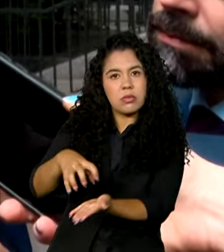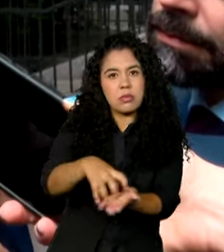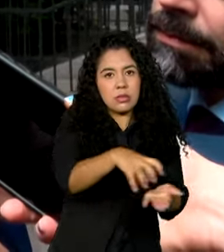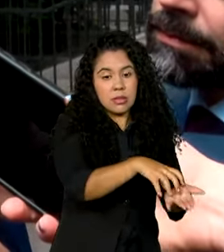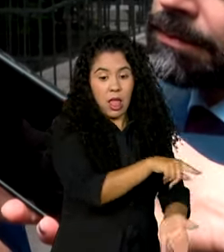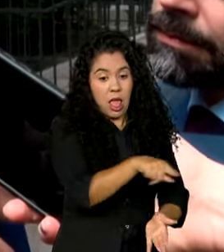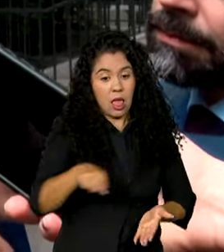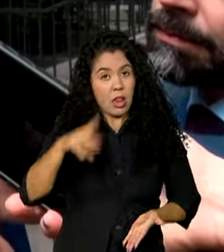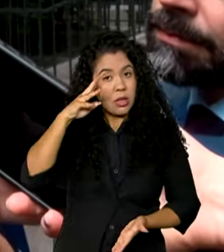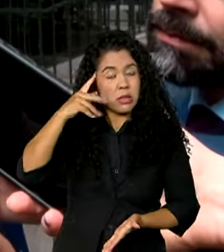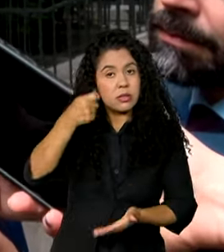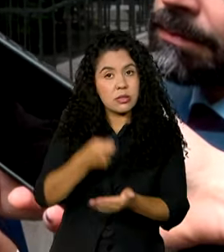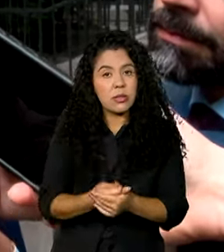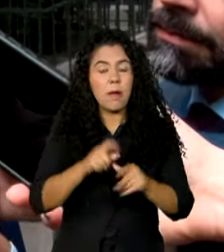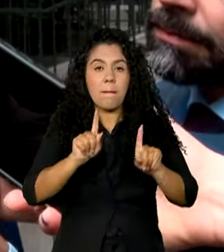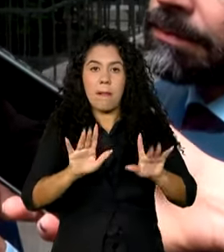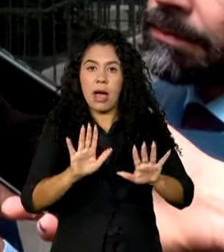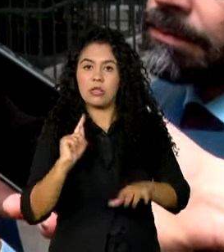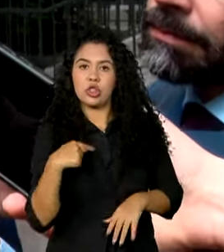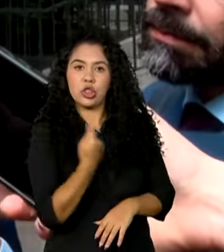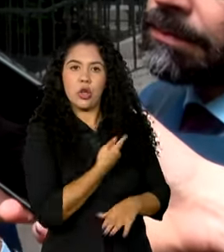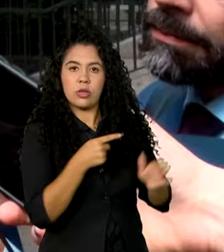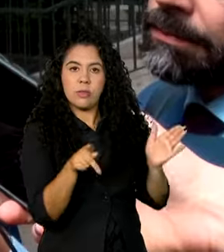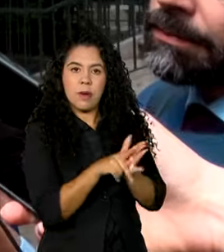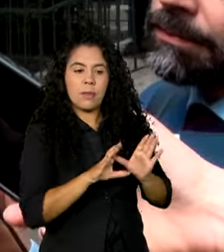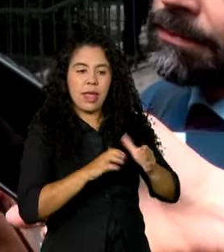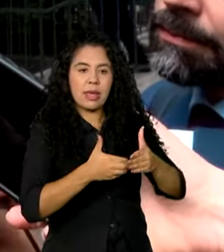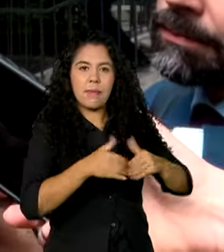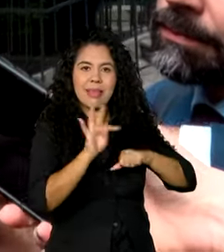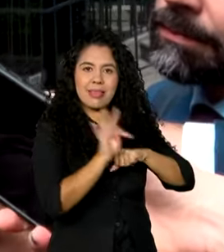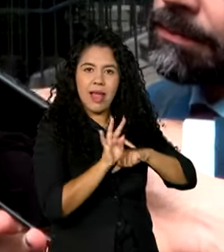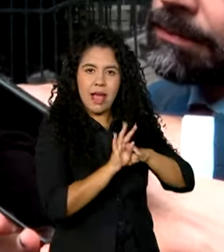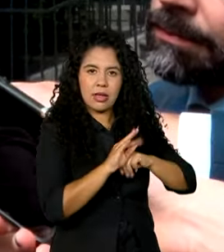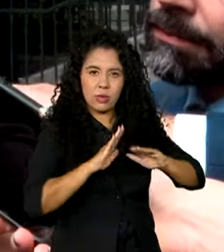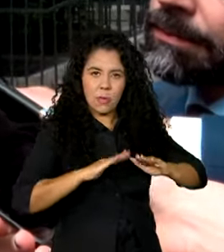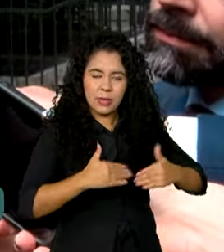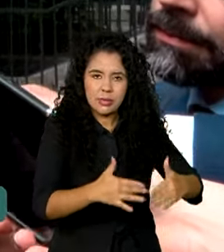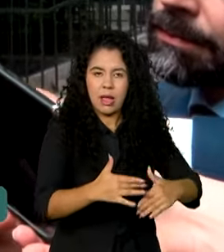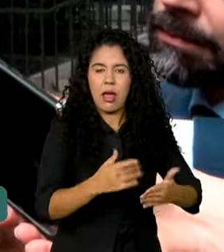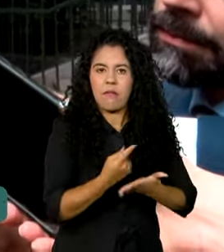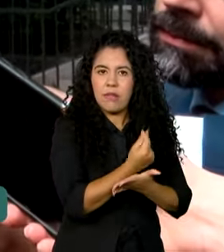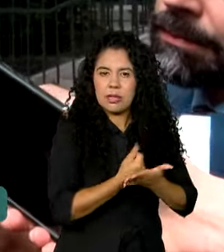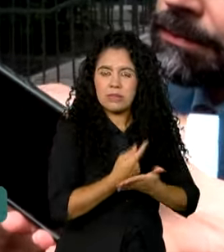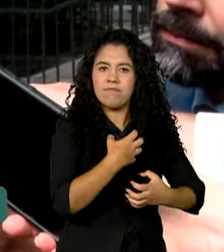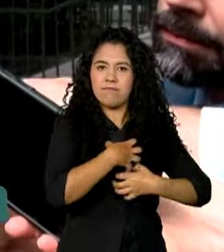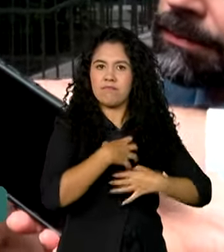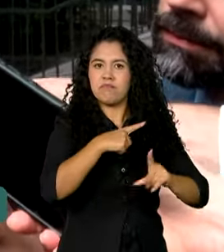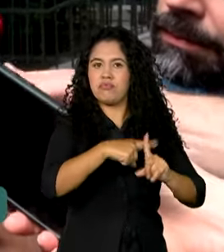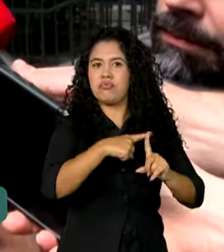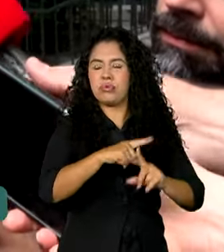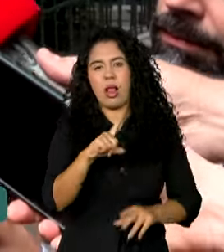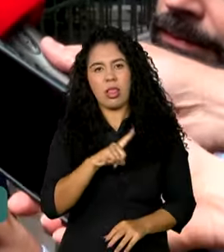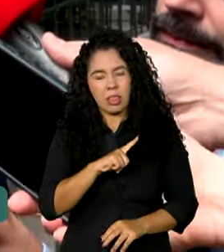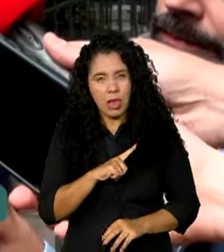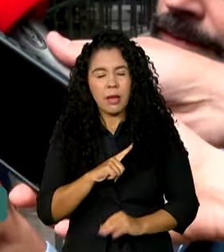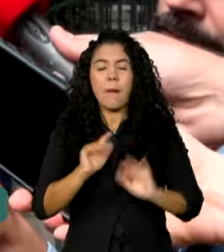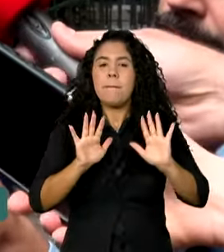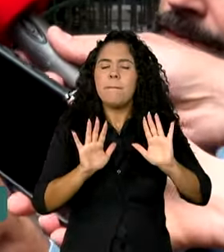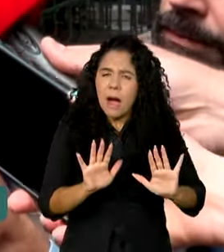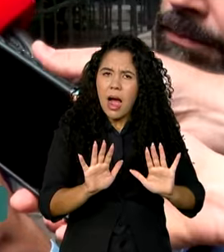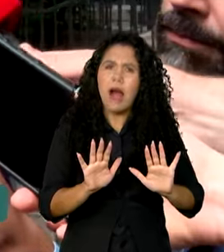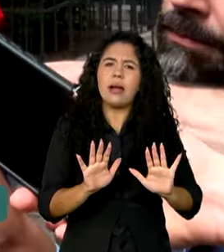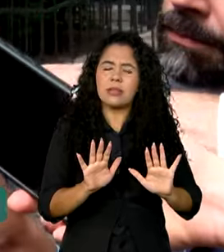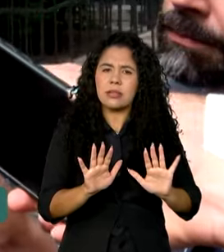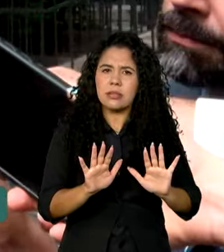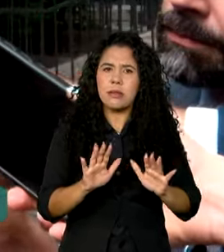prognósticos da equipe técnica da Fazenda são muito bons. E isso nos deixaria, não sei se em todas, mas em pelo menos uma